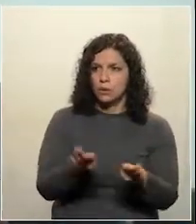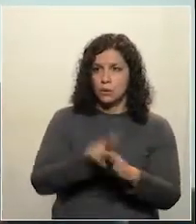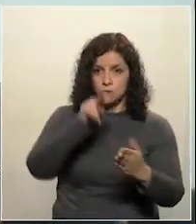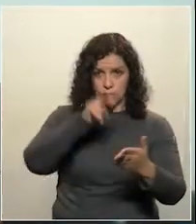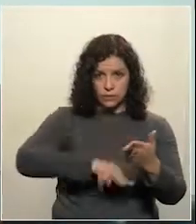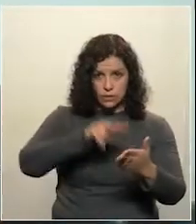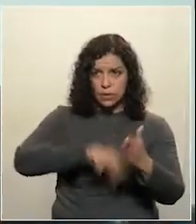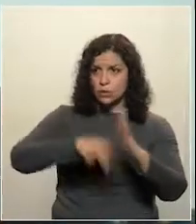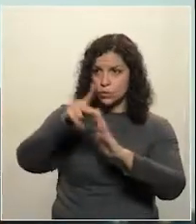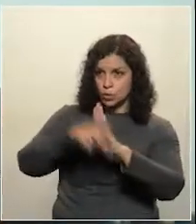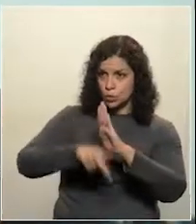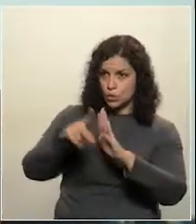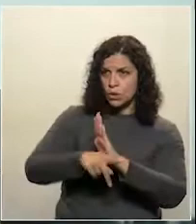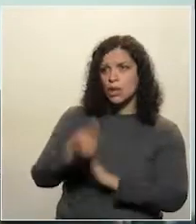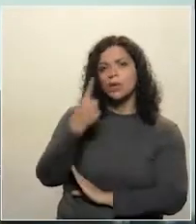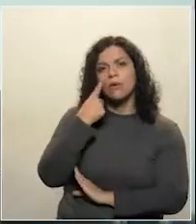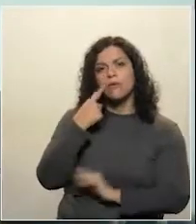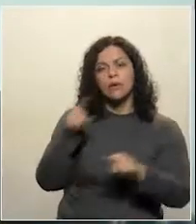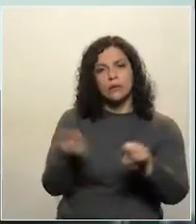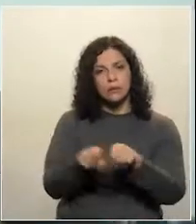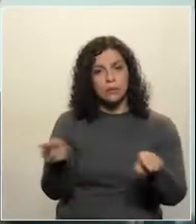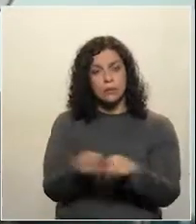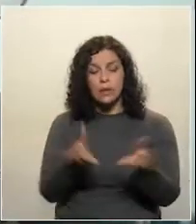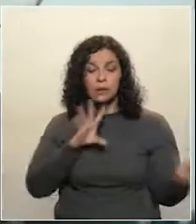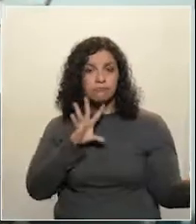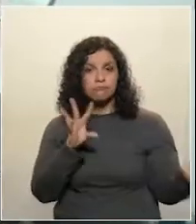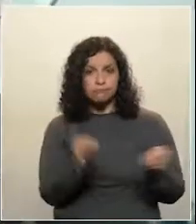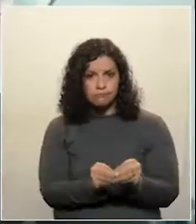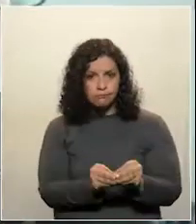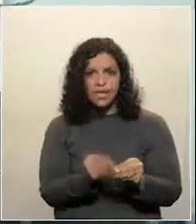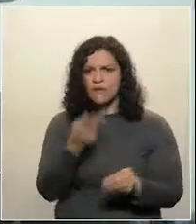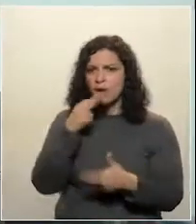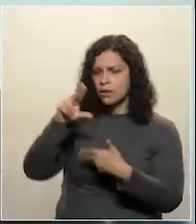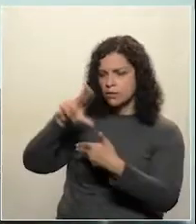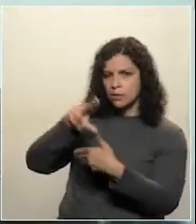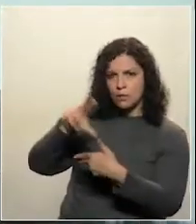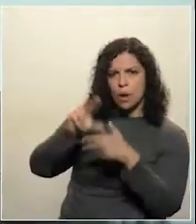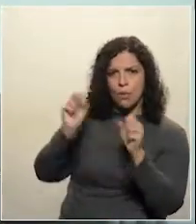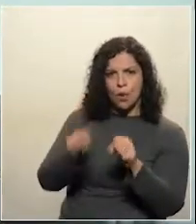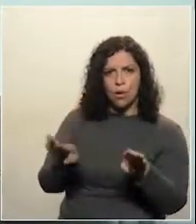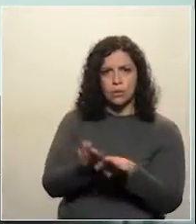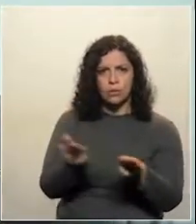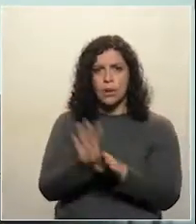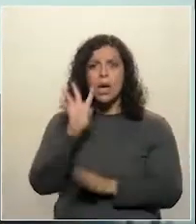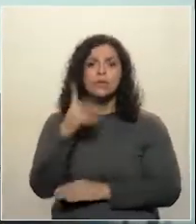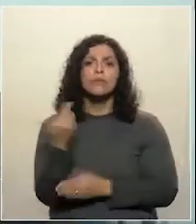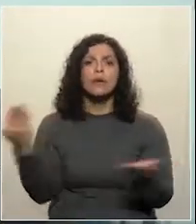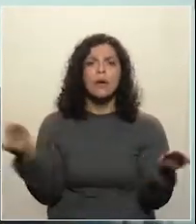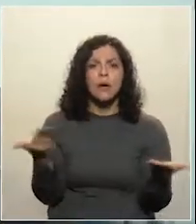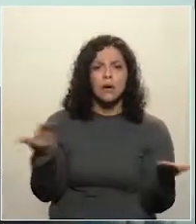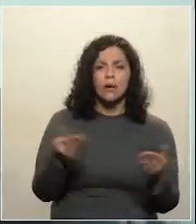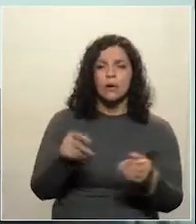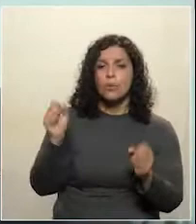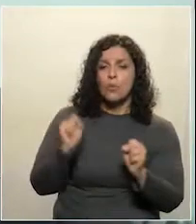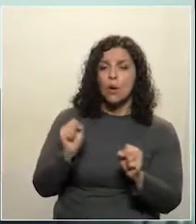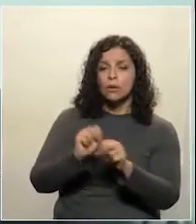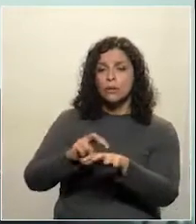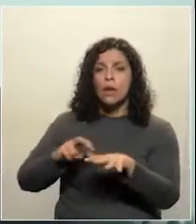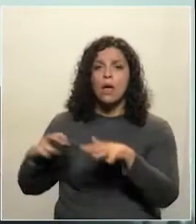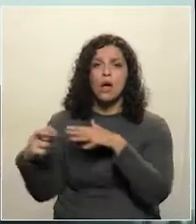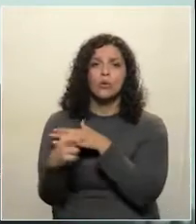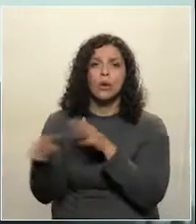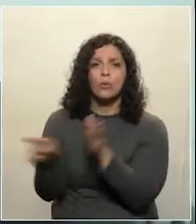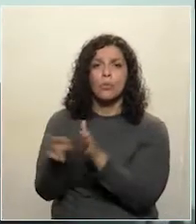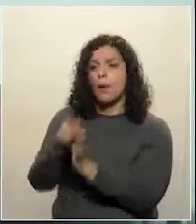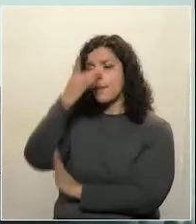projeto, vão ver que ele é bastante sucinto, ele permite que a Sanepar, por exemplo, tenha algumas das suas decisões tomadas pela Assembleia Geral dos